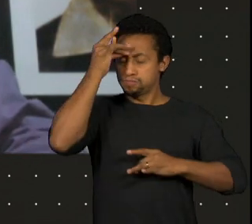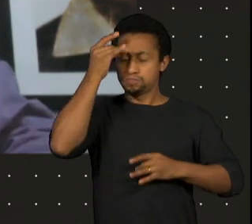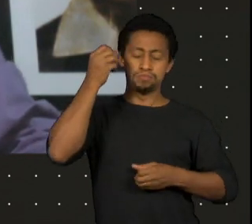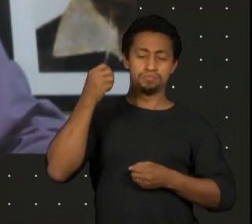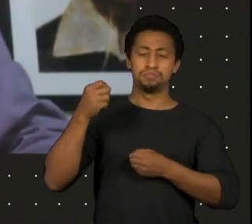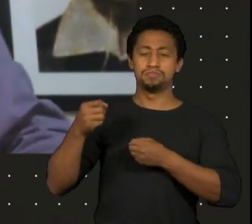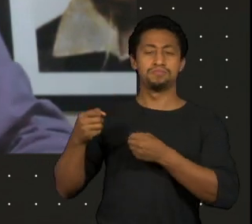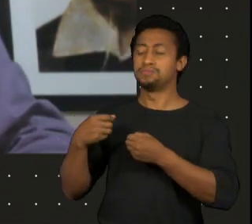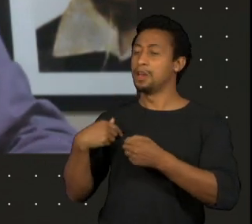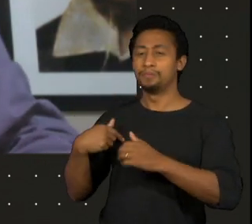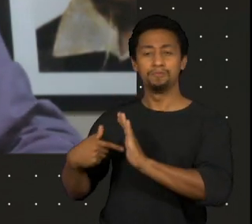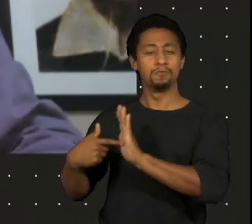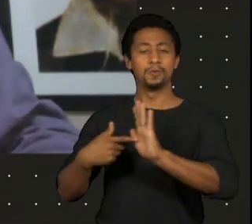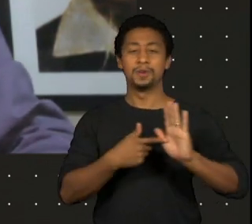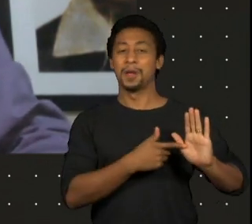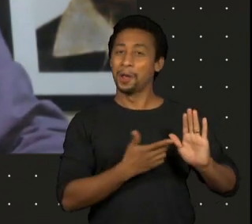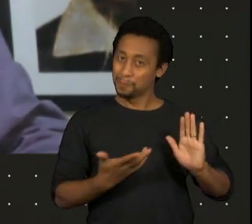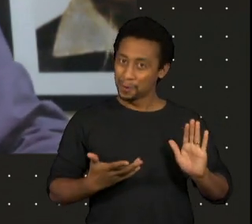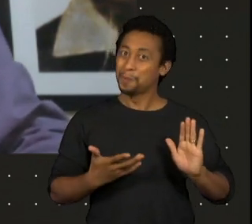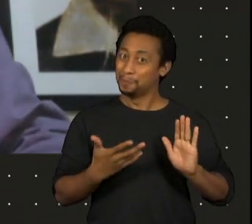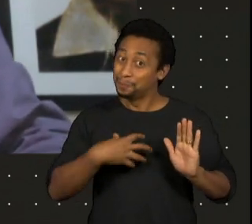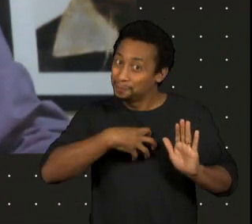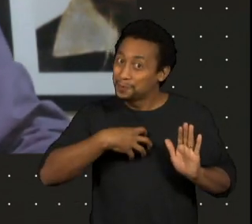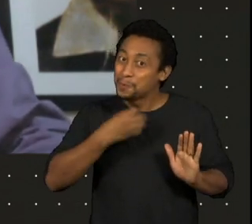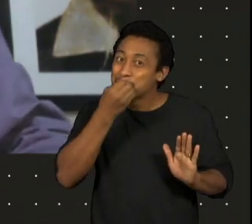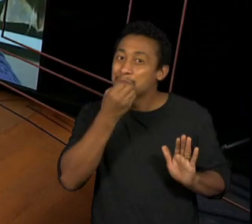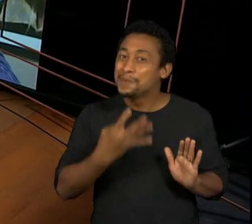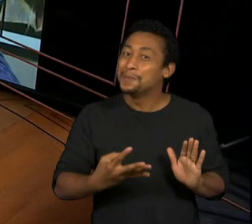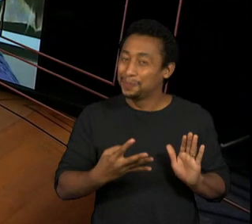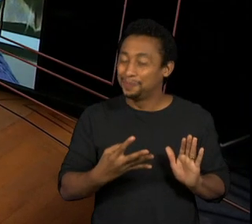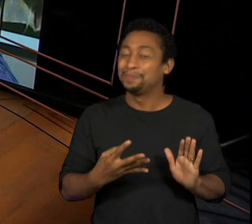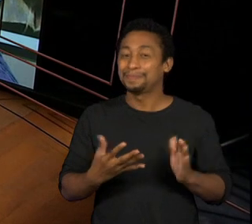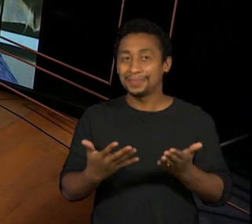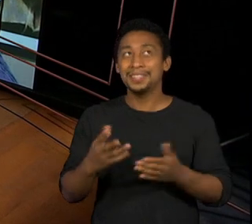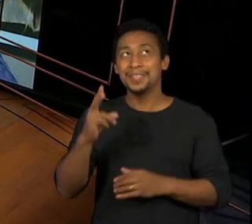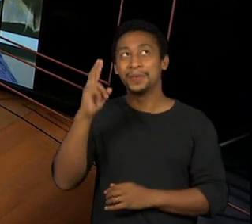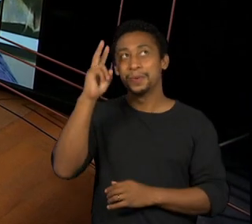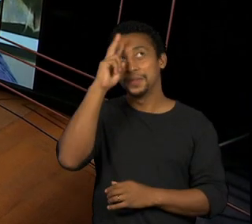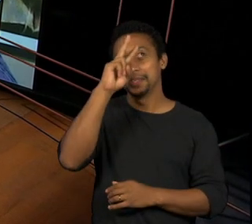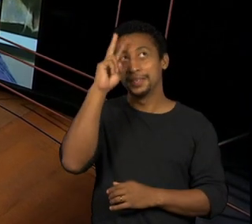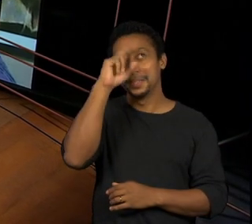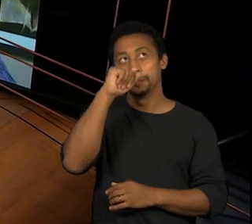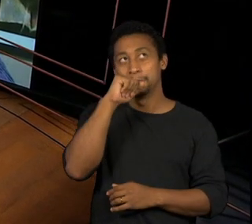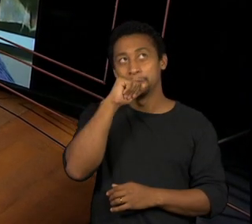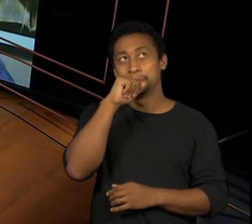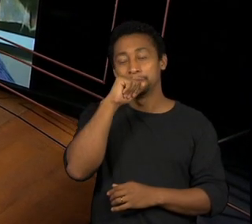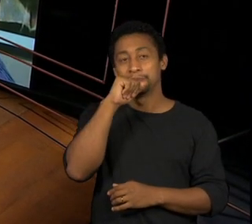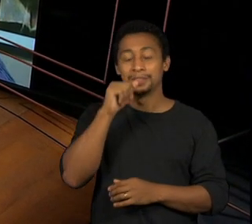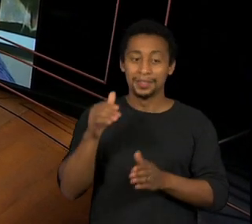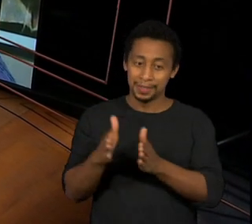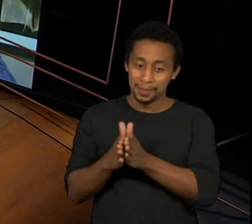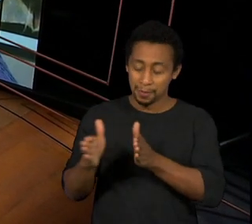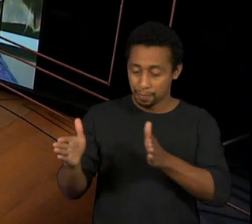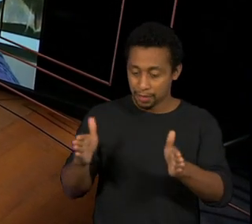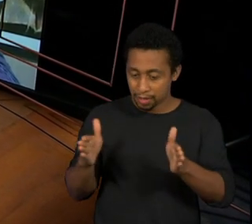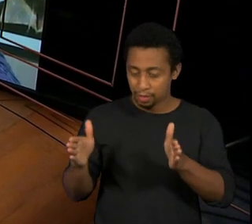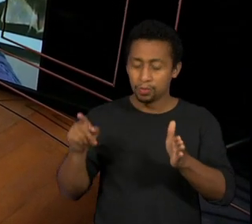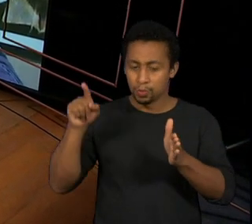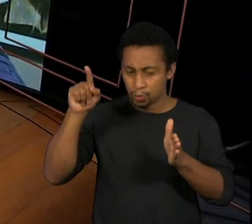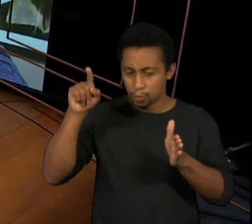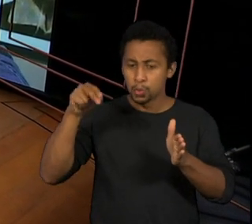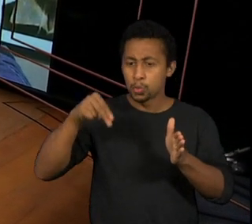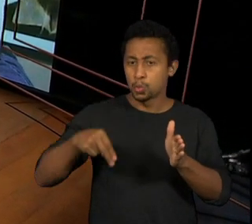E isso era muito, muito, muito eficiente. Lembro que a gente teve uma grande seca e uma grande fome no Nordeste, que